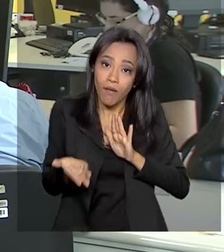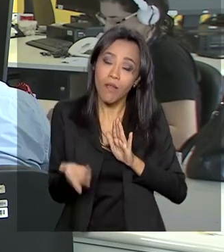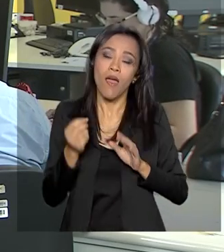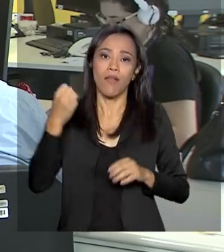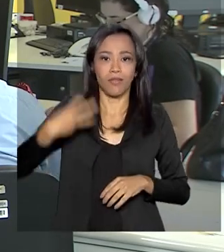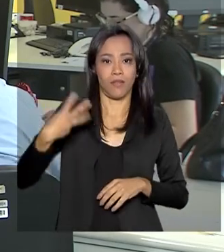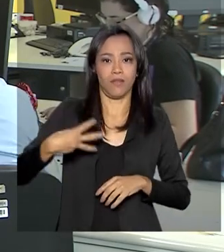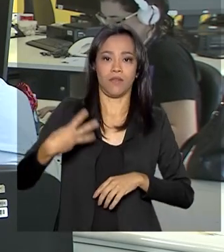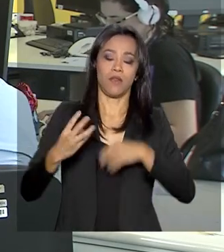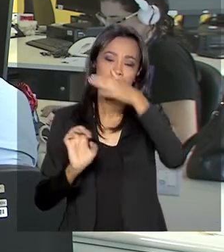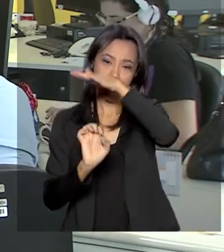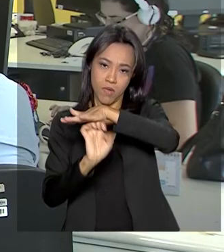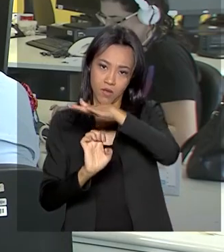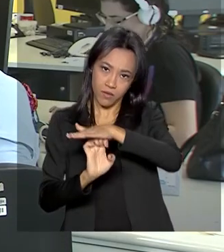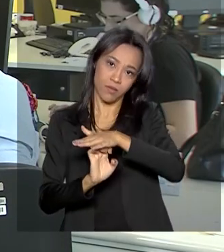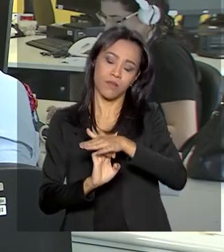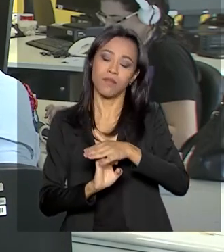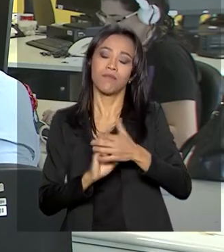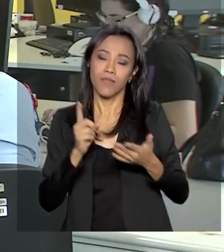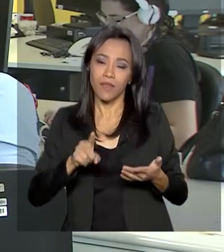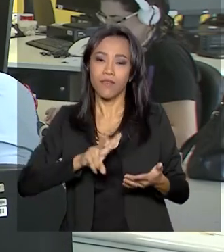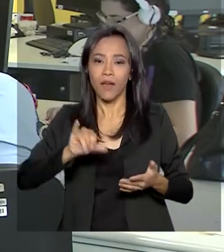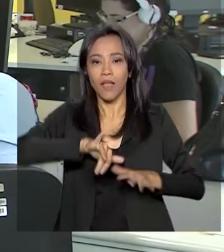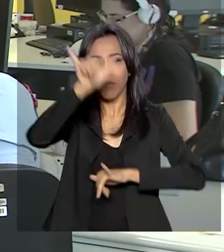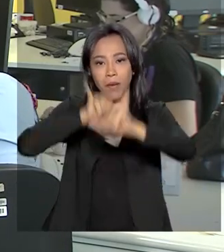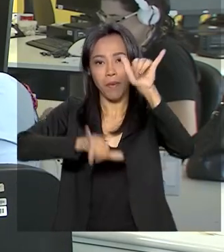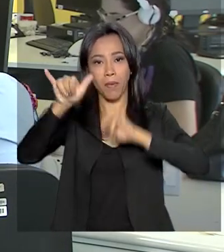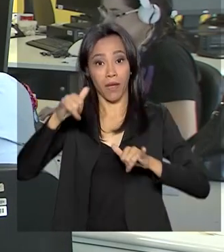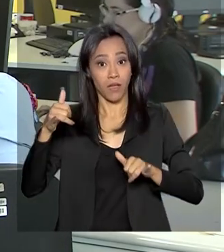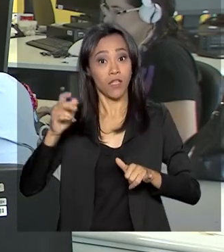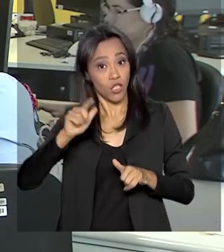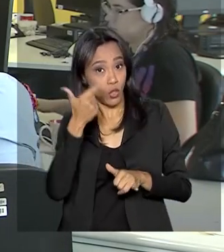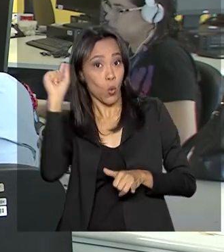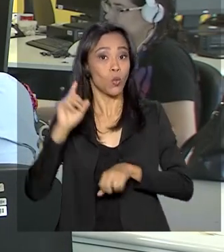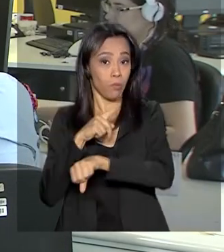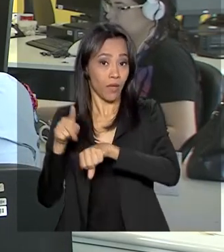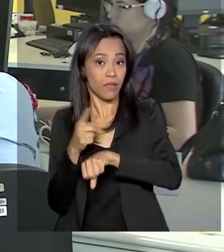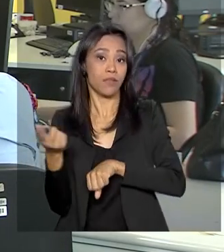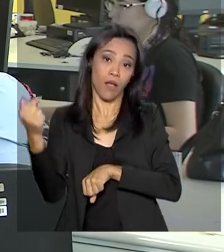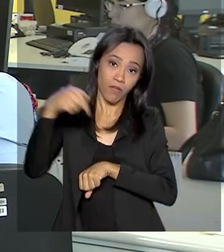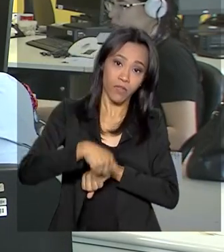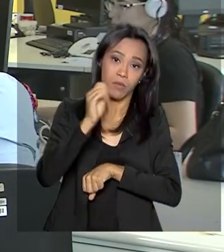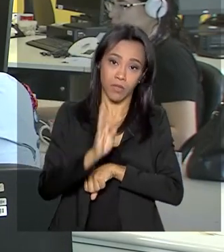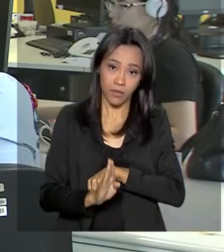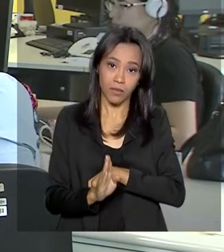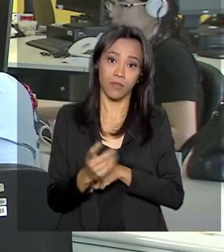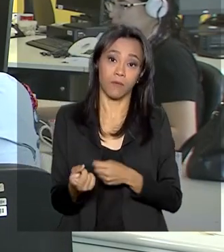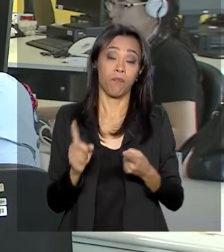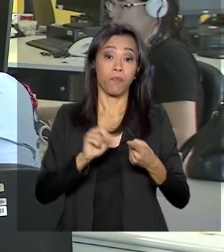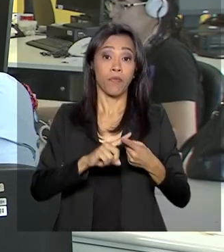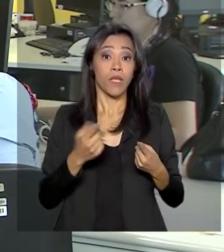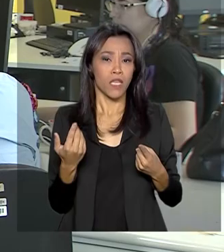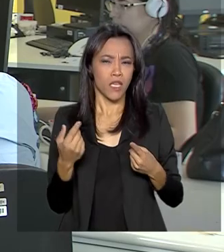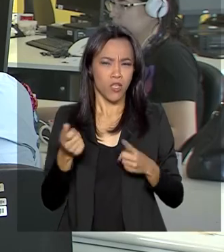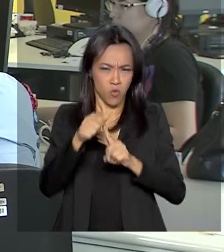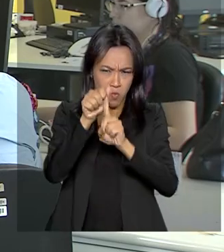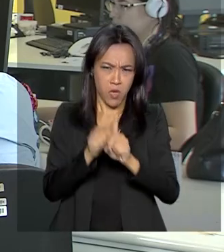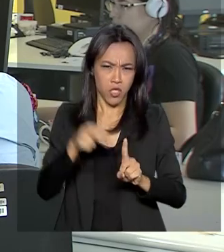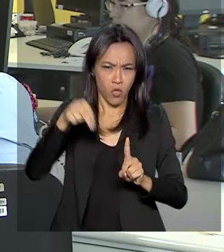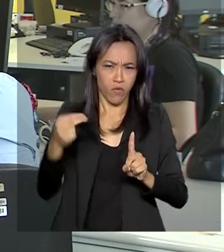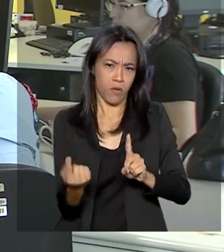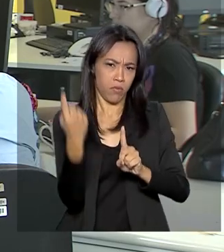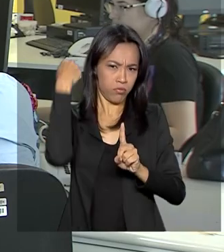empresa do segmento de baixo custo a voar no Brasil. A primeira foi a chilena Sky Airline em novembro do ano